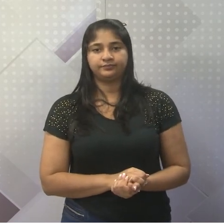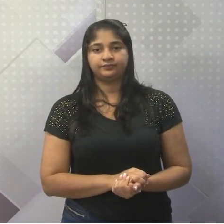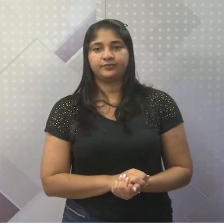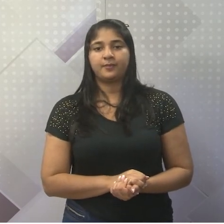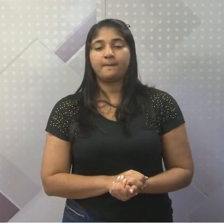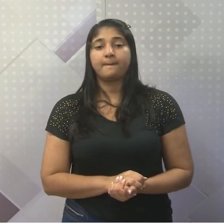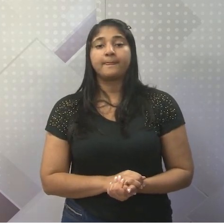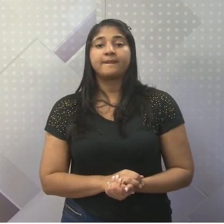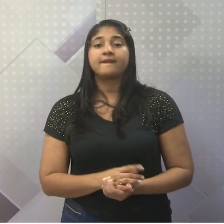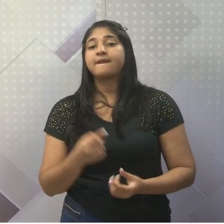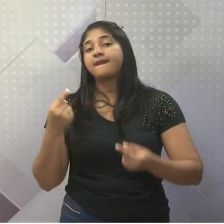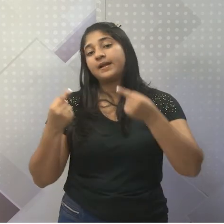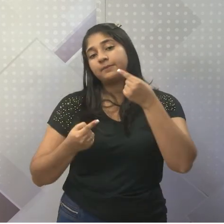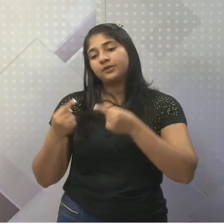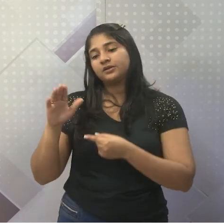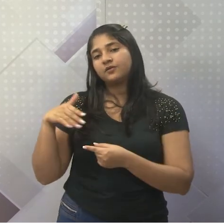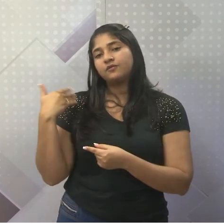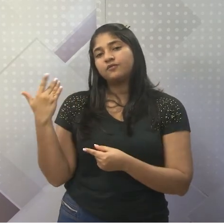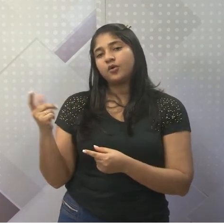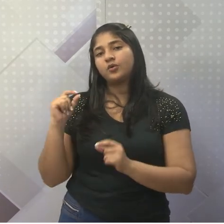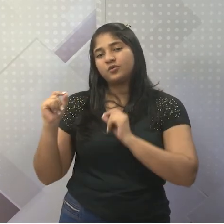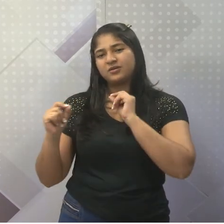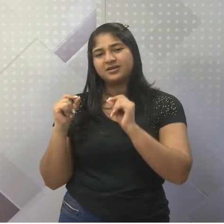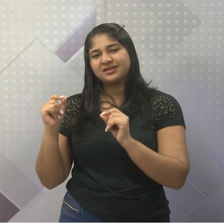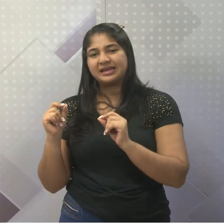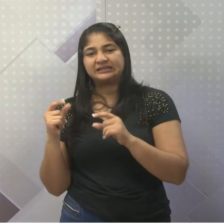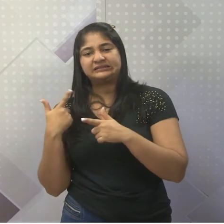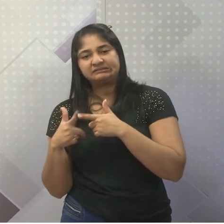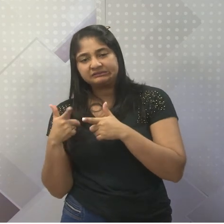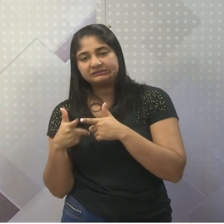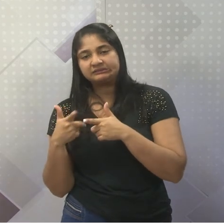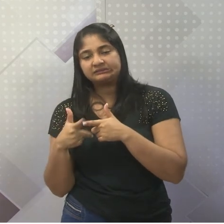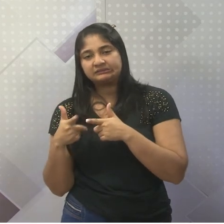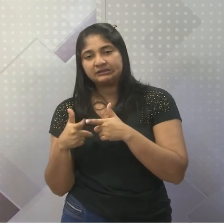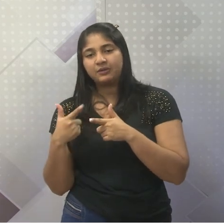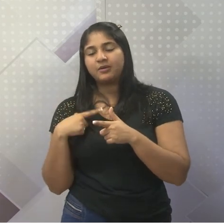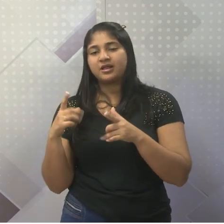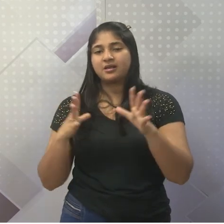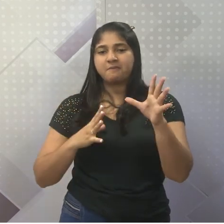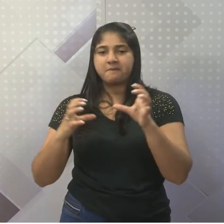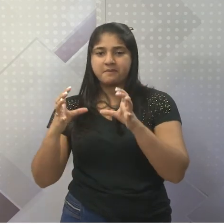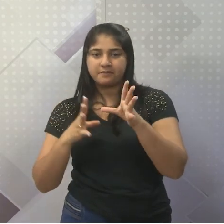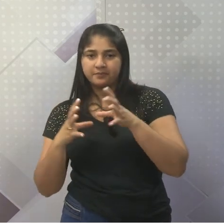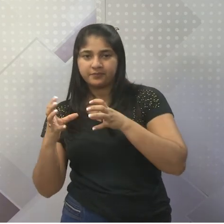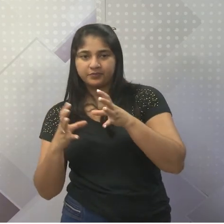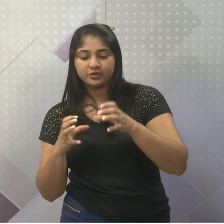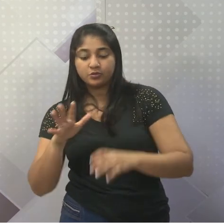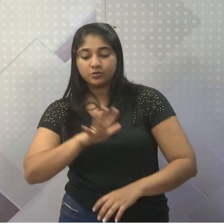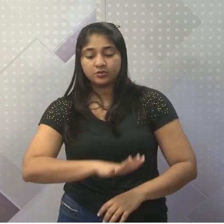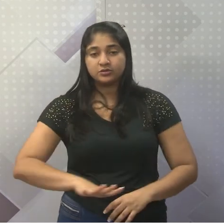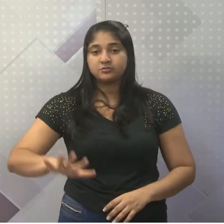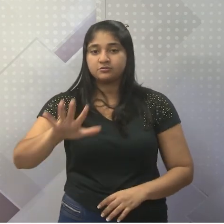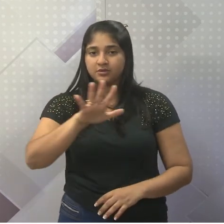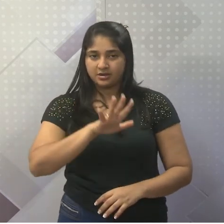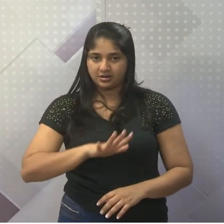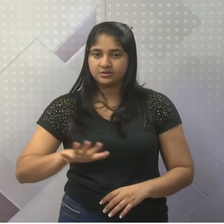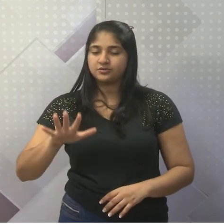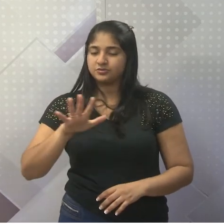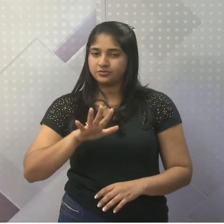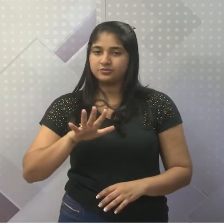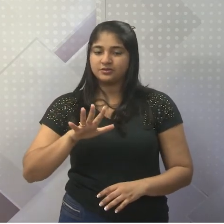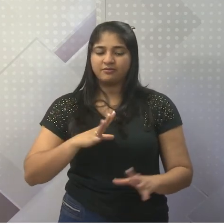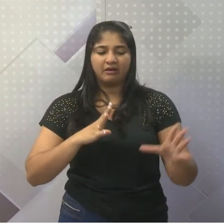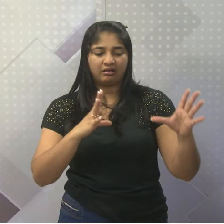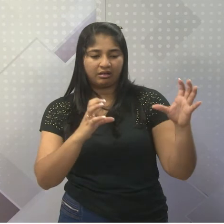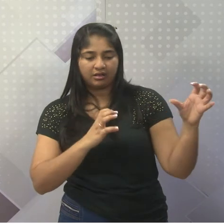E a política externa é uma das mais conturbadas, porque existem brigas acerca de territórios, como é a região da Caximira,